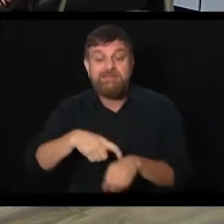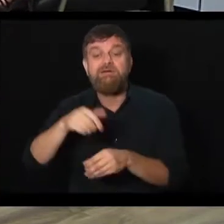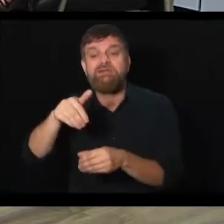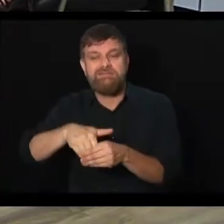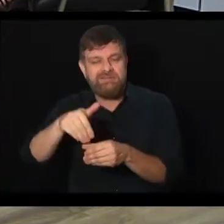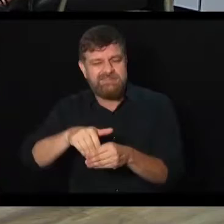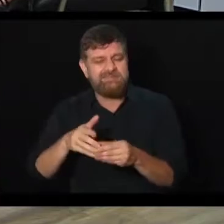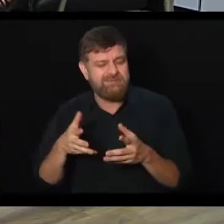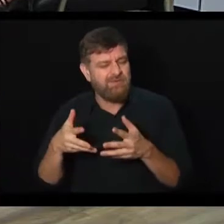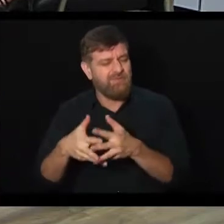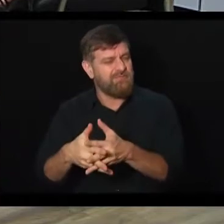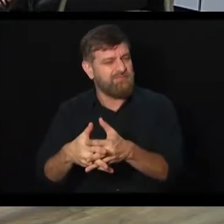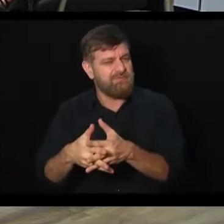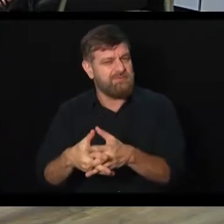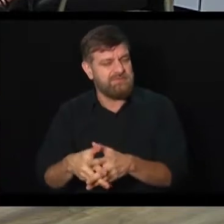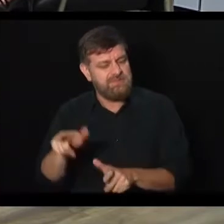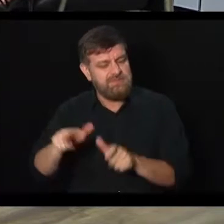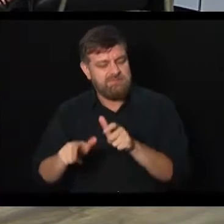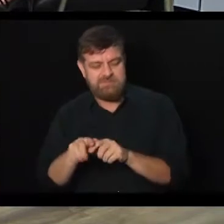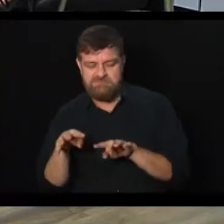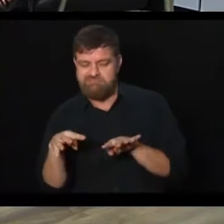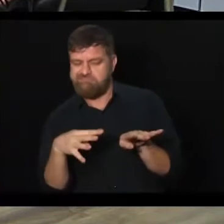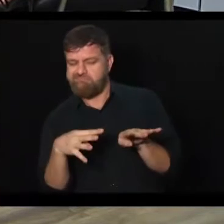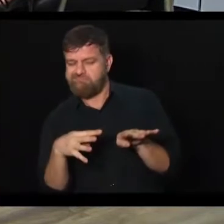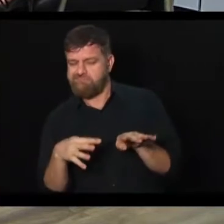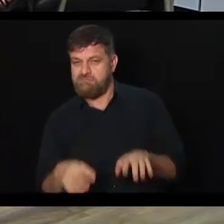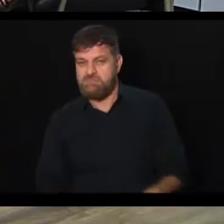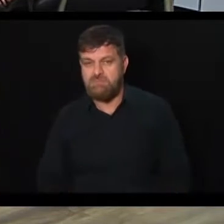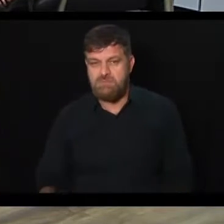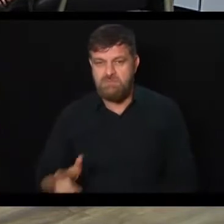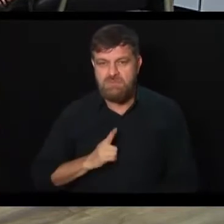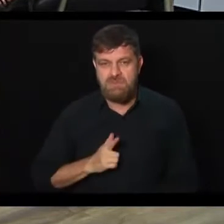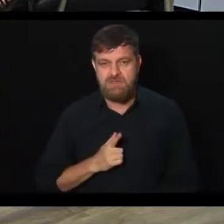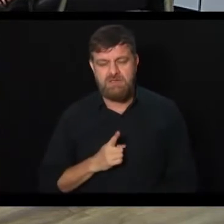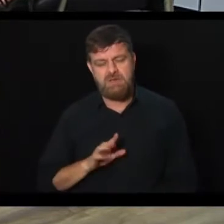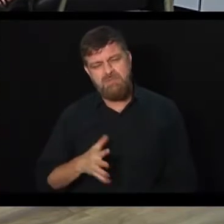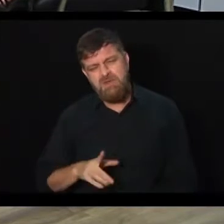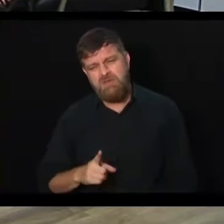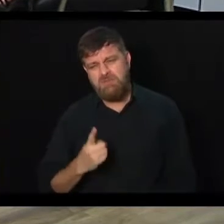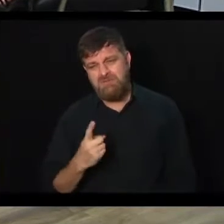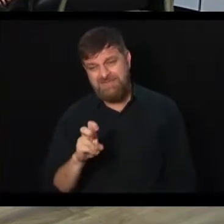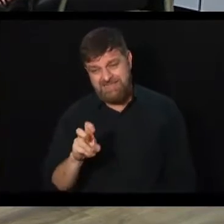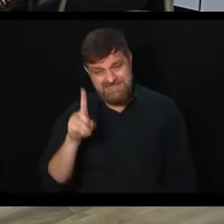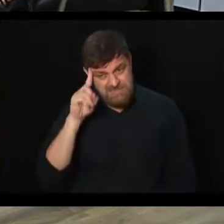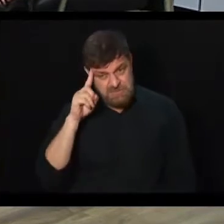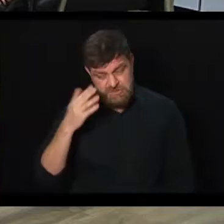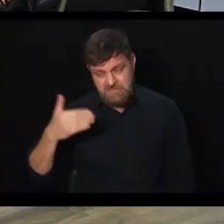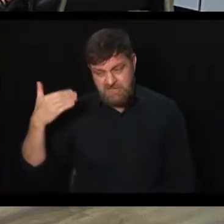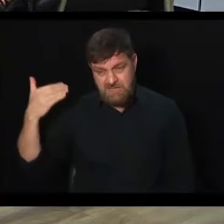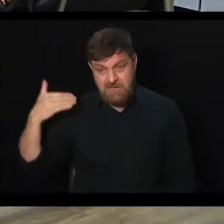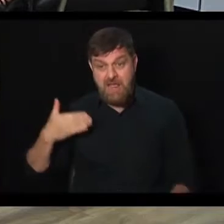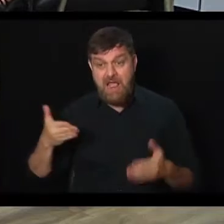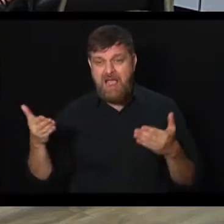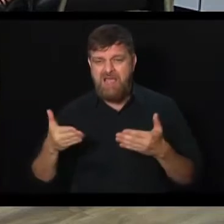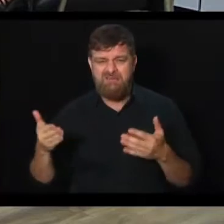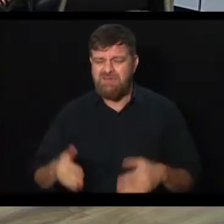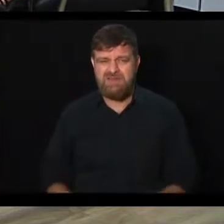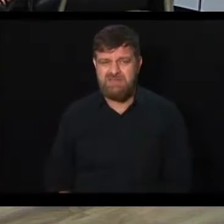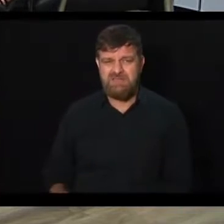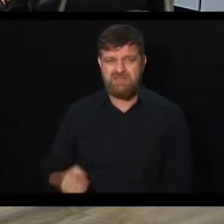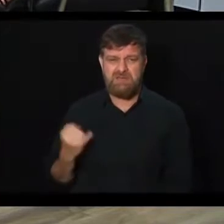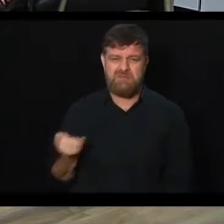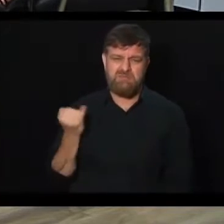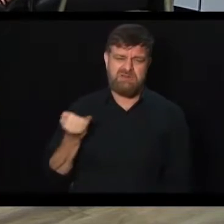esse. Olha, Emílio, acho que deu uma ebulida, uns 10, 15 dias atrás, mas acho que passa a ser um fator mais irrelevante.